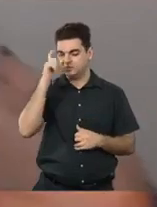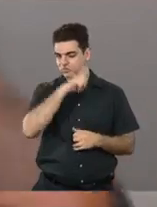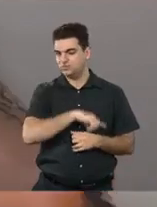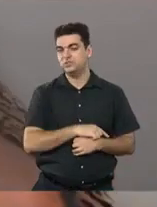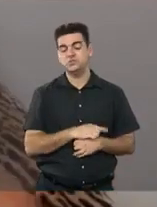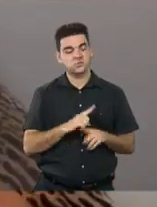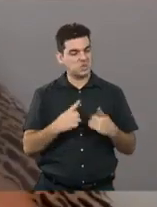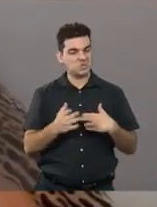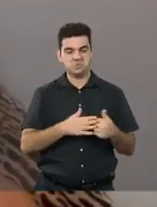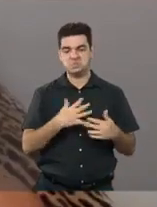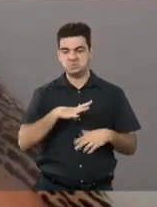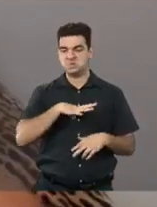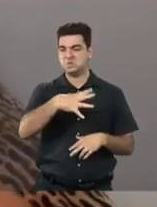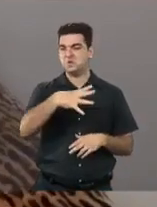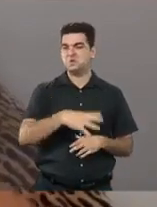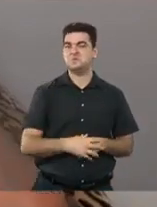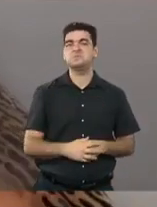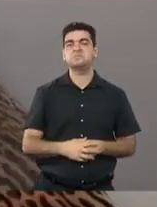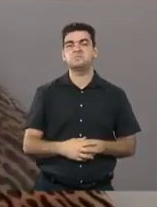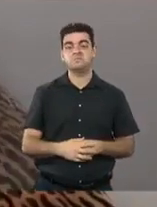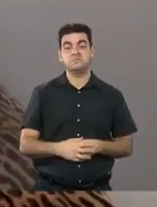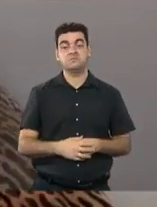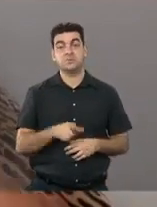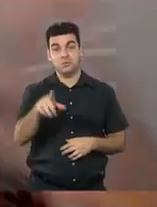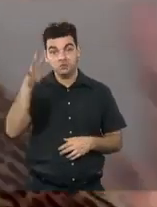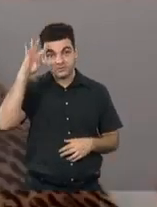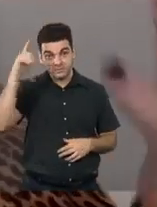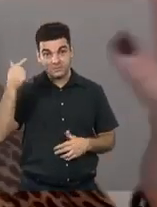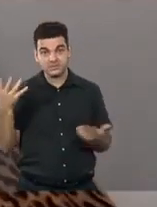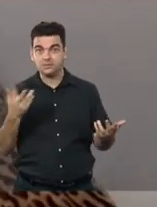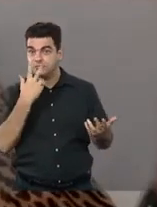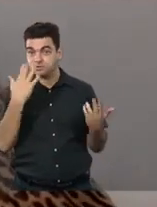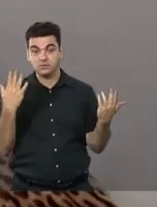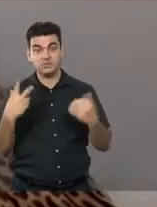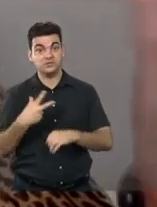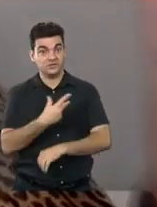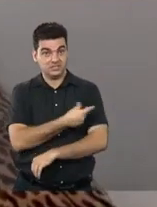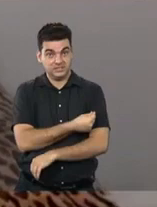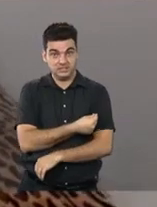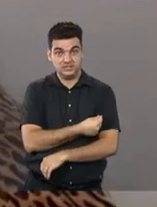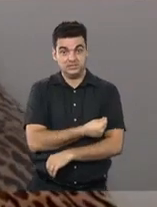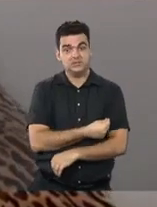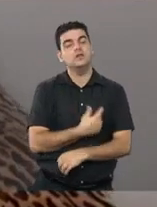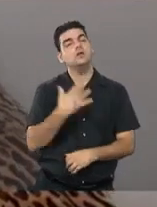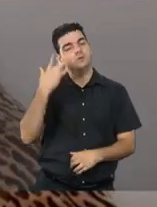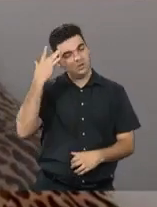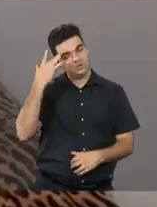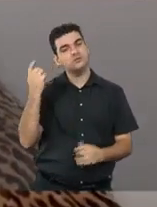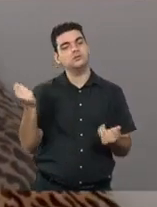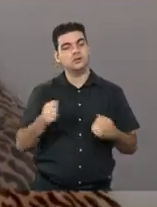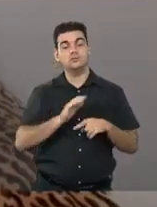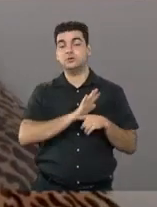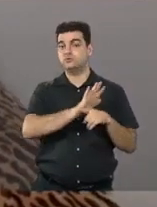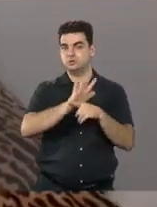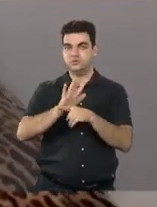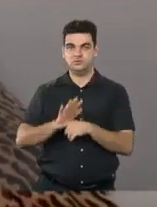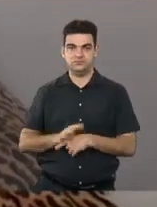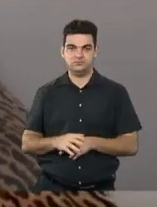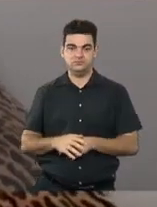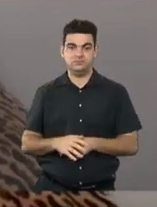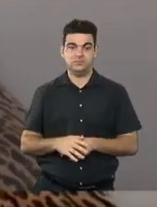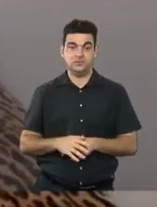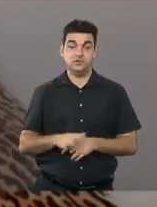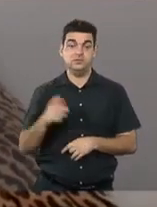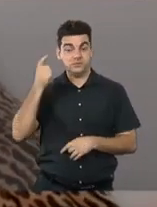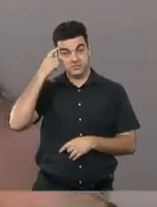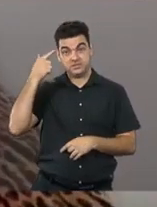falando, o que interessa, gente, é a vacina, a vacina é a única coisa nesse momento que vai resolver, não tem outra, se alguém